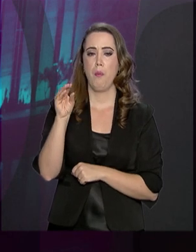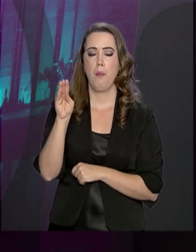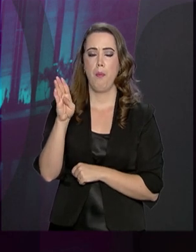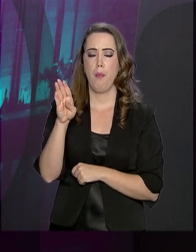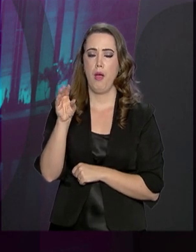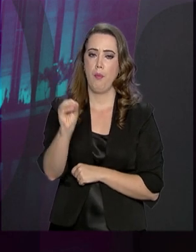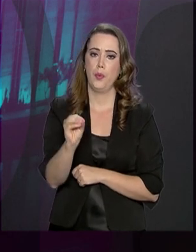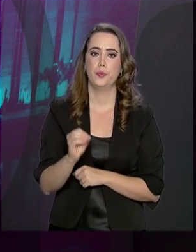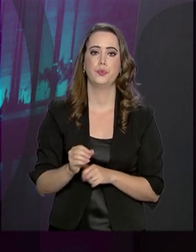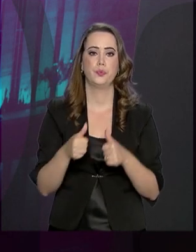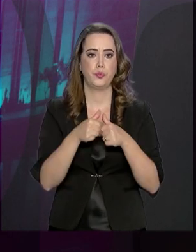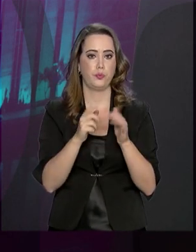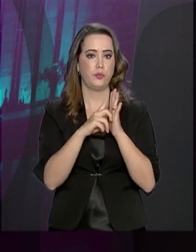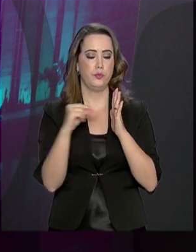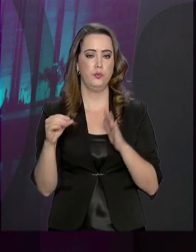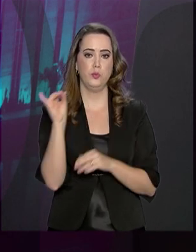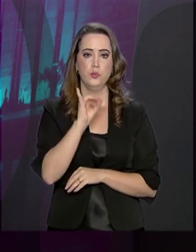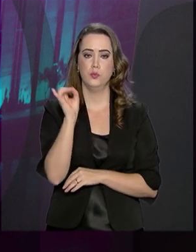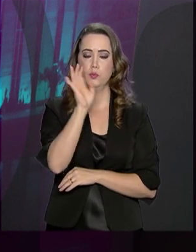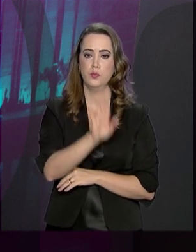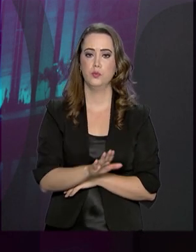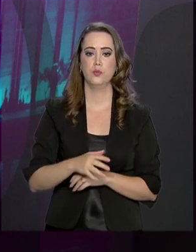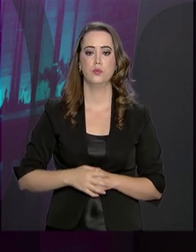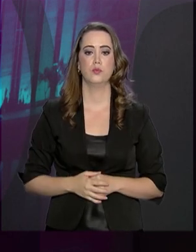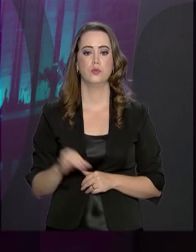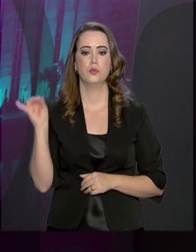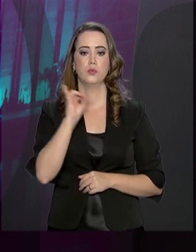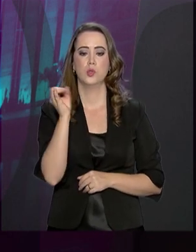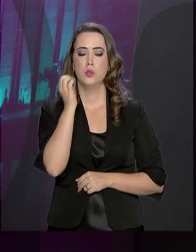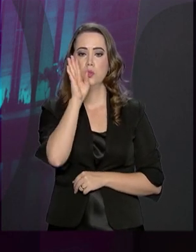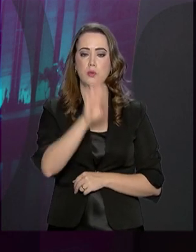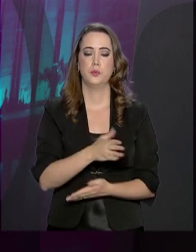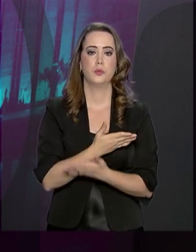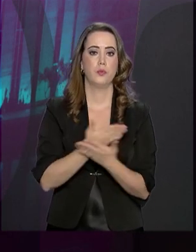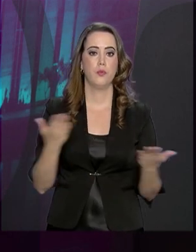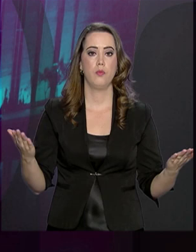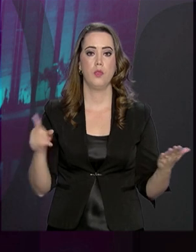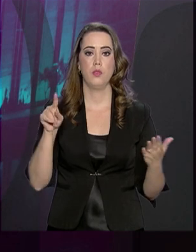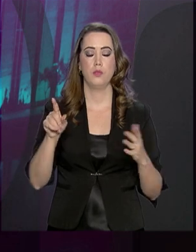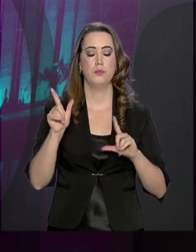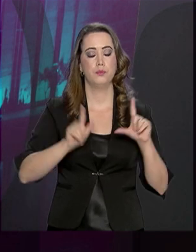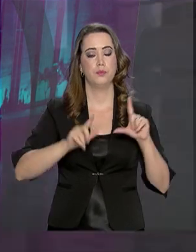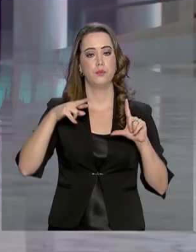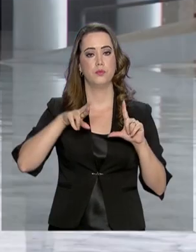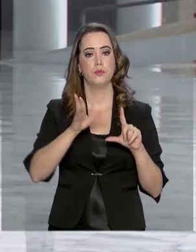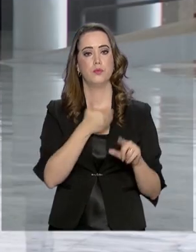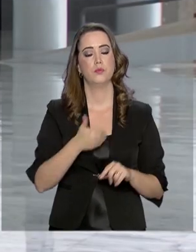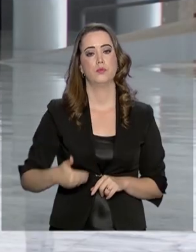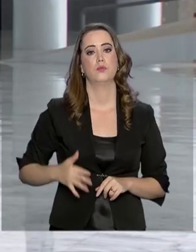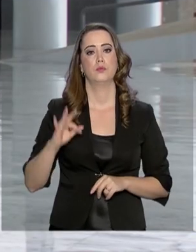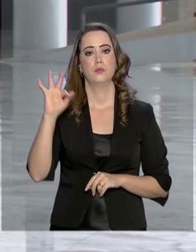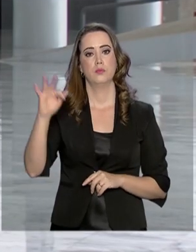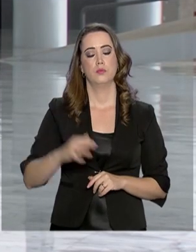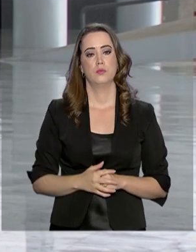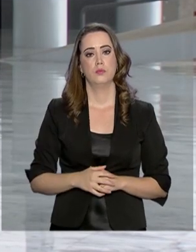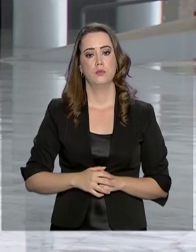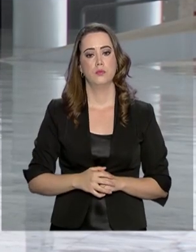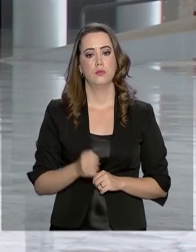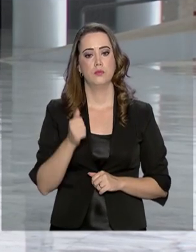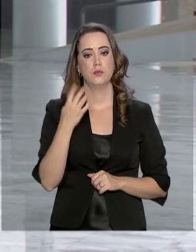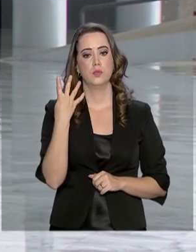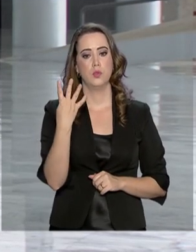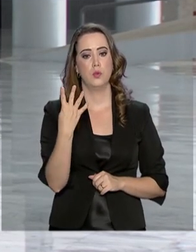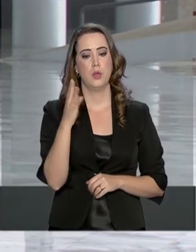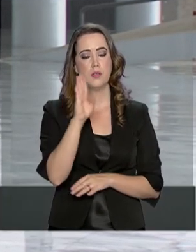está no Palácio do Planalto. Boa tarde, Pablo. Boa tarde, Ricardo. Boa tarde a todos que acompanham a NBR, a TV do Governo Federal. Daqui a pouco,